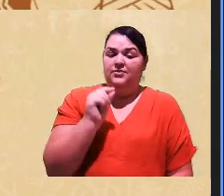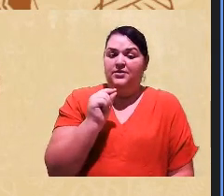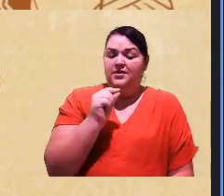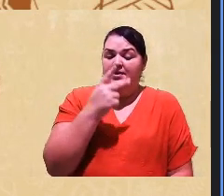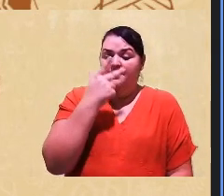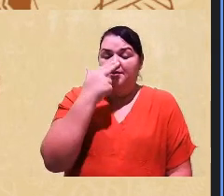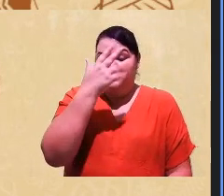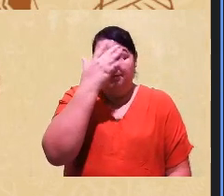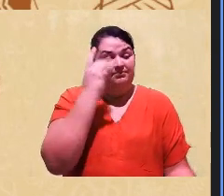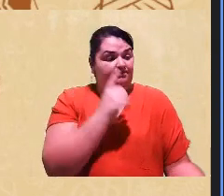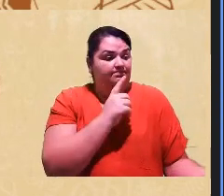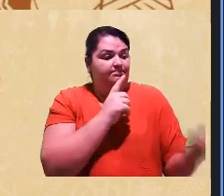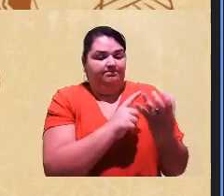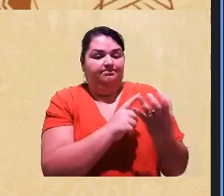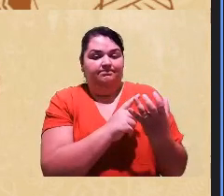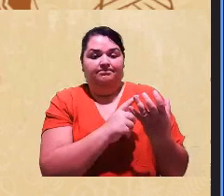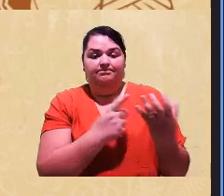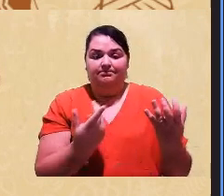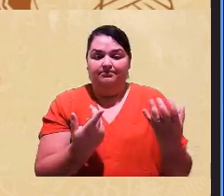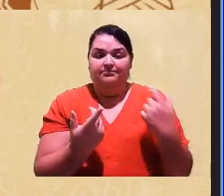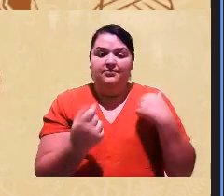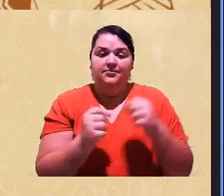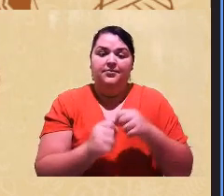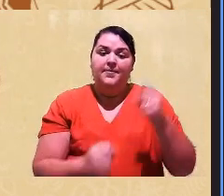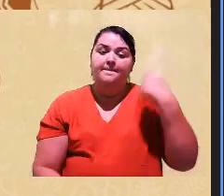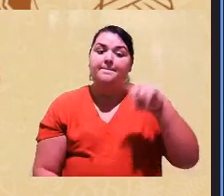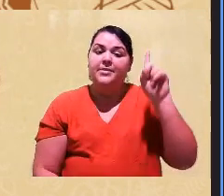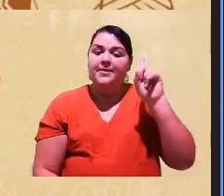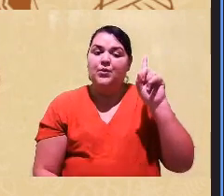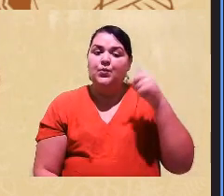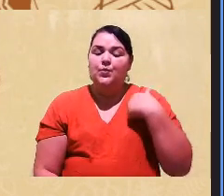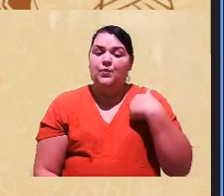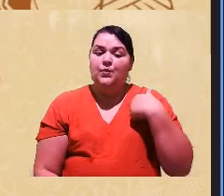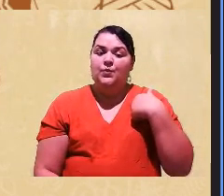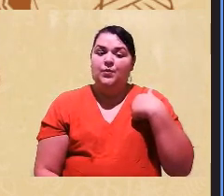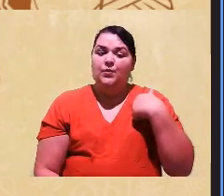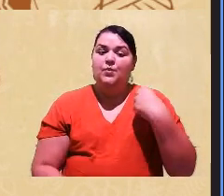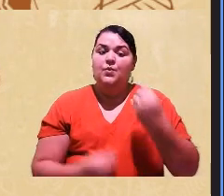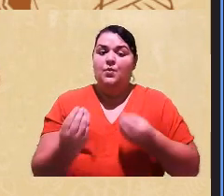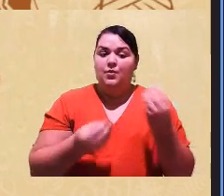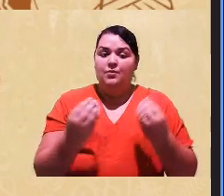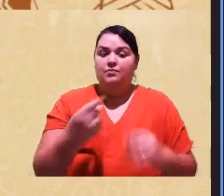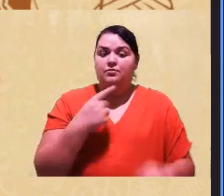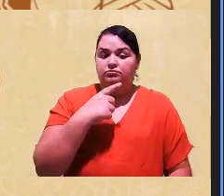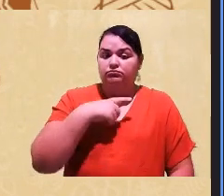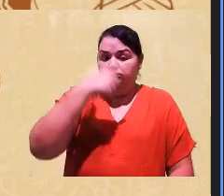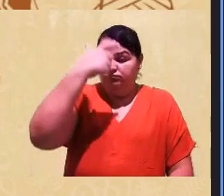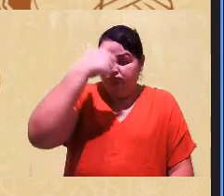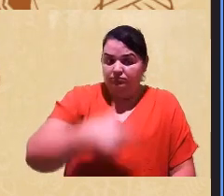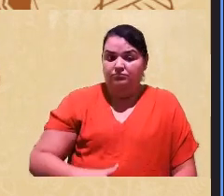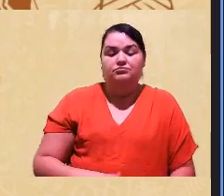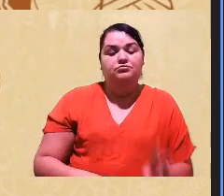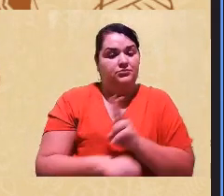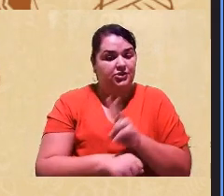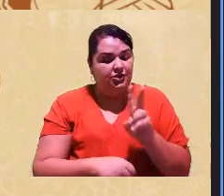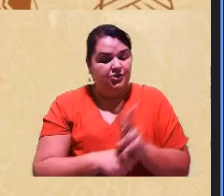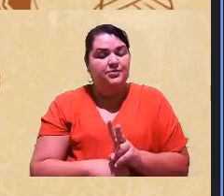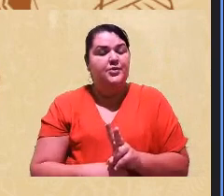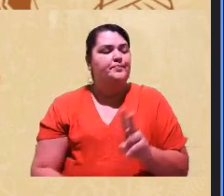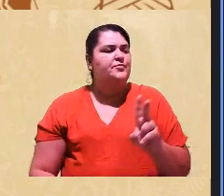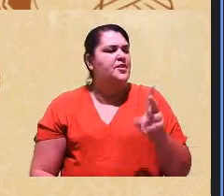eu vou fazer isso primeiro e como? Descaracterizando deslegitimando excluindo